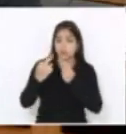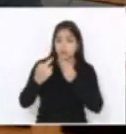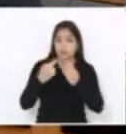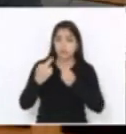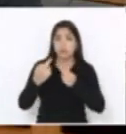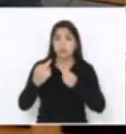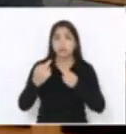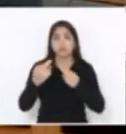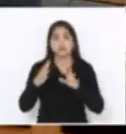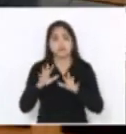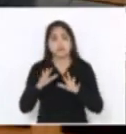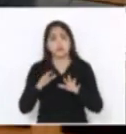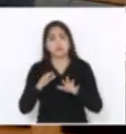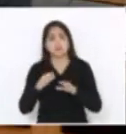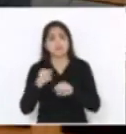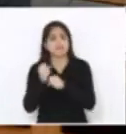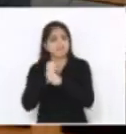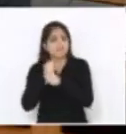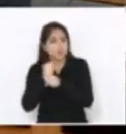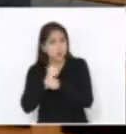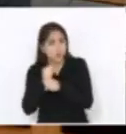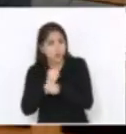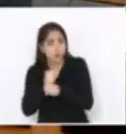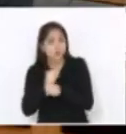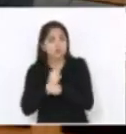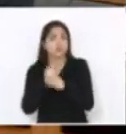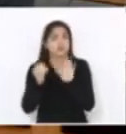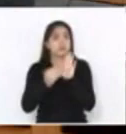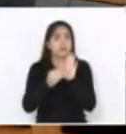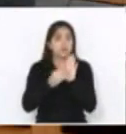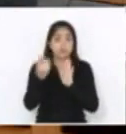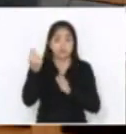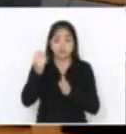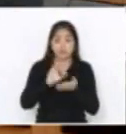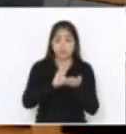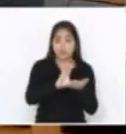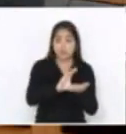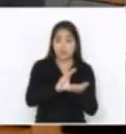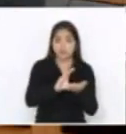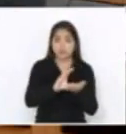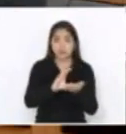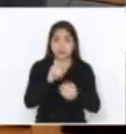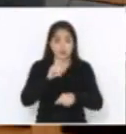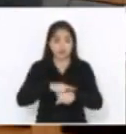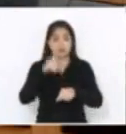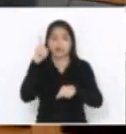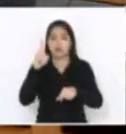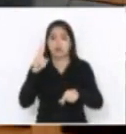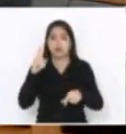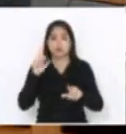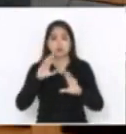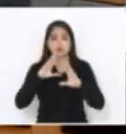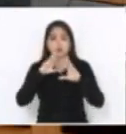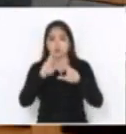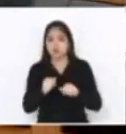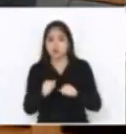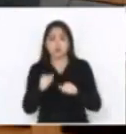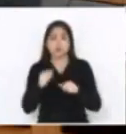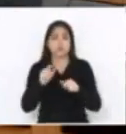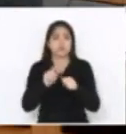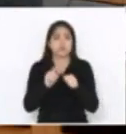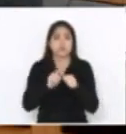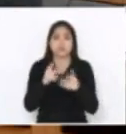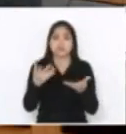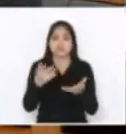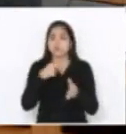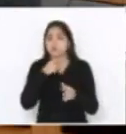tempo, de décadas, sem investimento e recuperação. Não dá para fazer tudo ao mesmo tempo, por isso o Estado está fazendo de uma forma intensa e